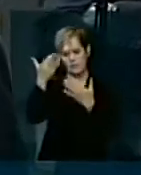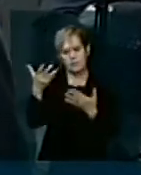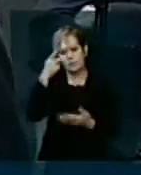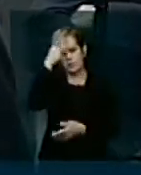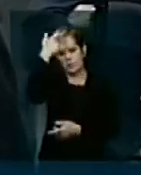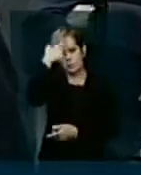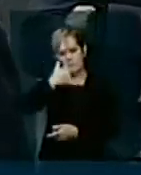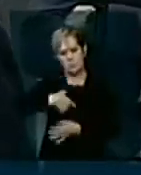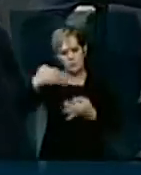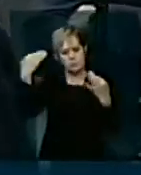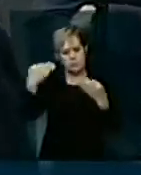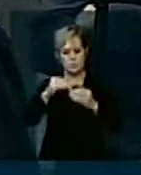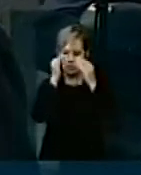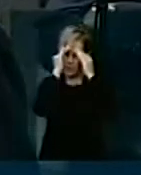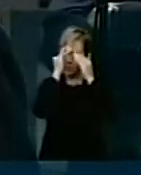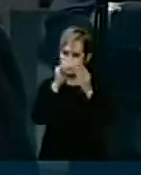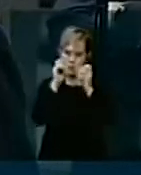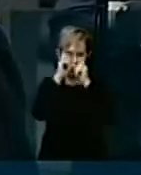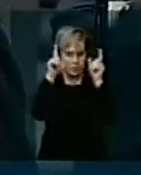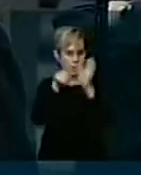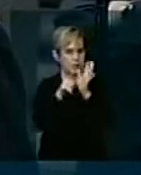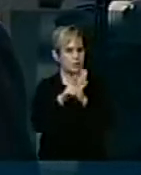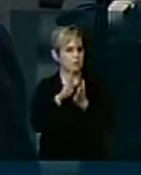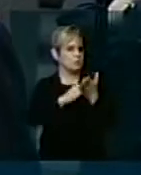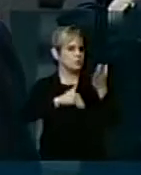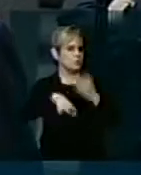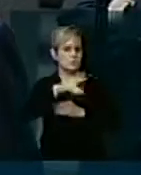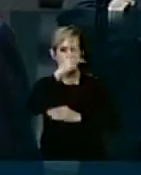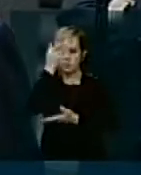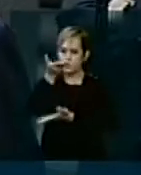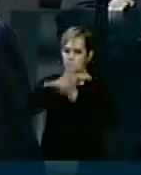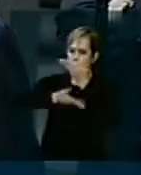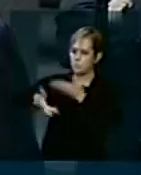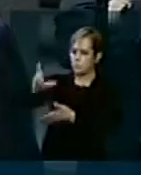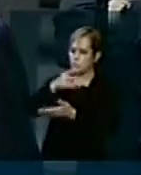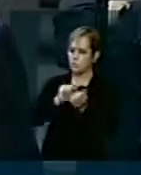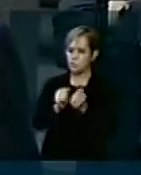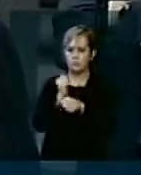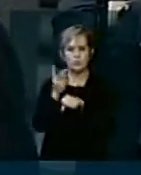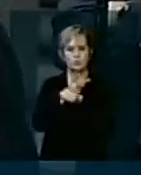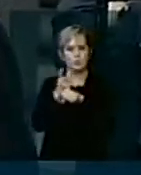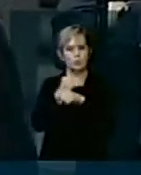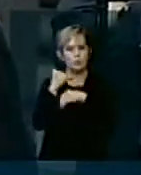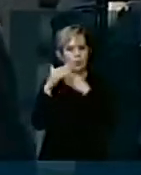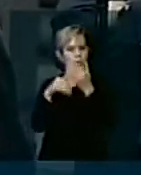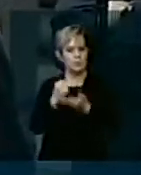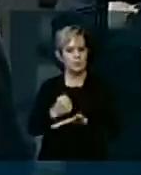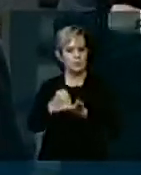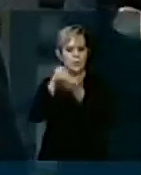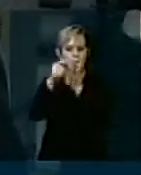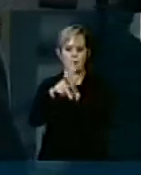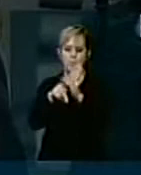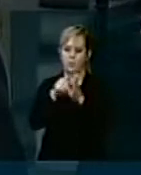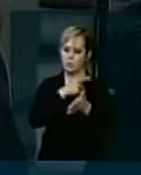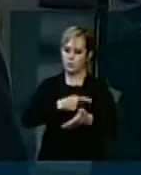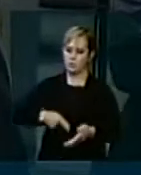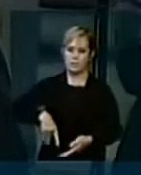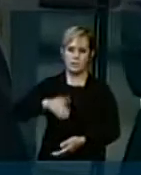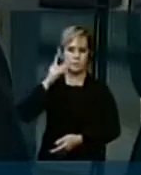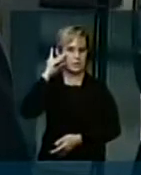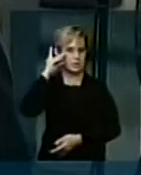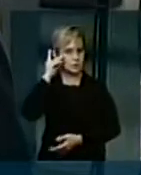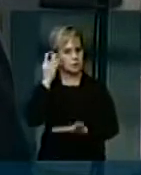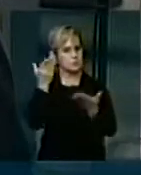uma pessoa que ouvia aos líderes e a todos os deputados, uma pessoa que procurou e construiu uma base de apoio à presidente Dilma. Então,